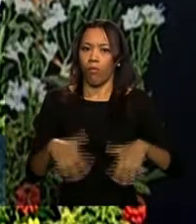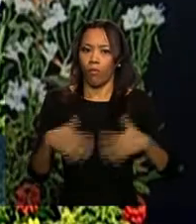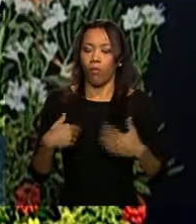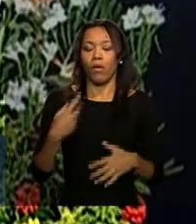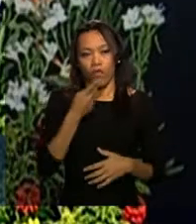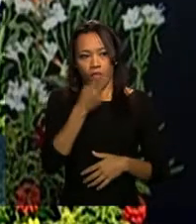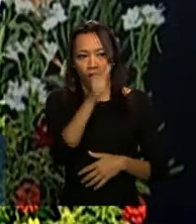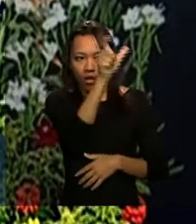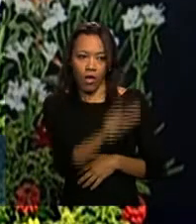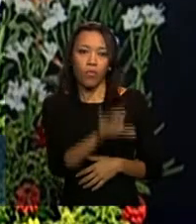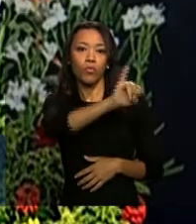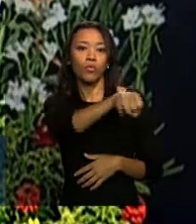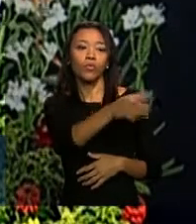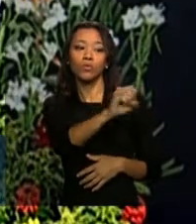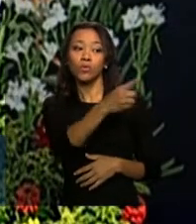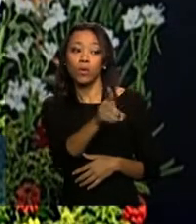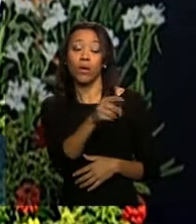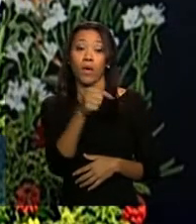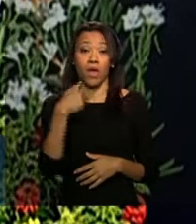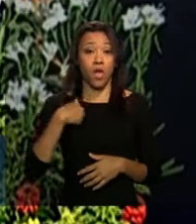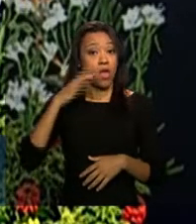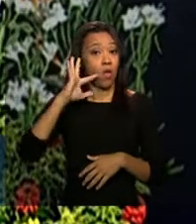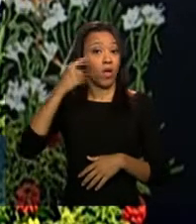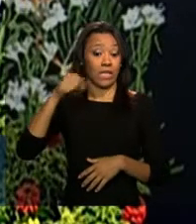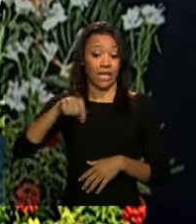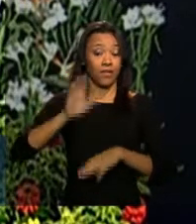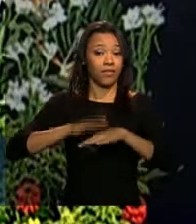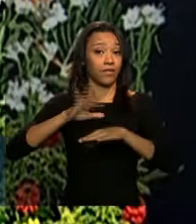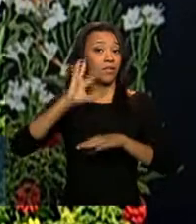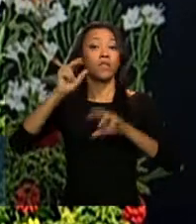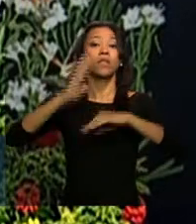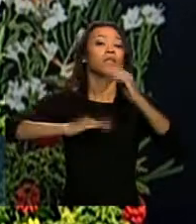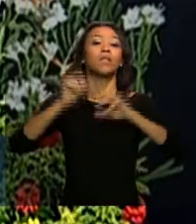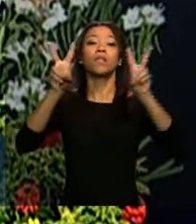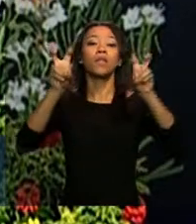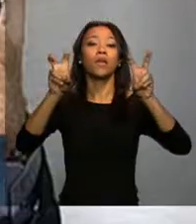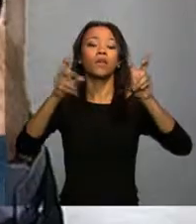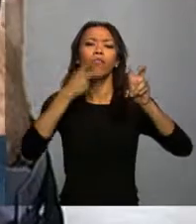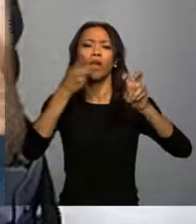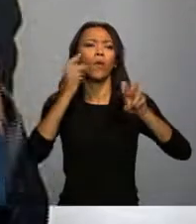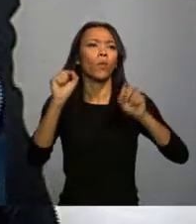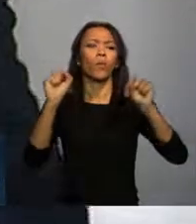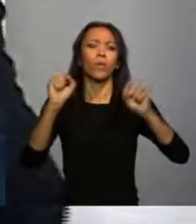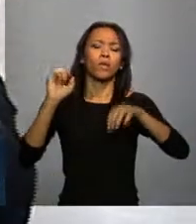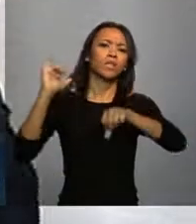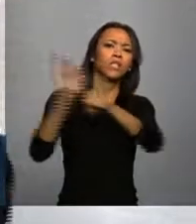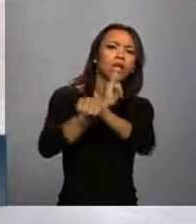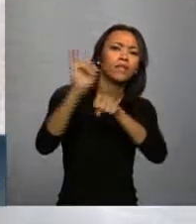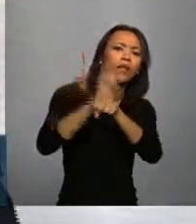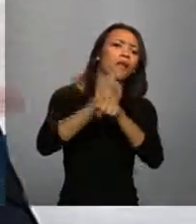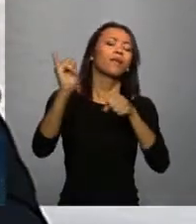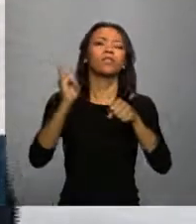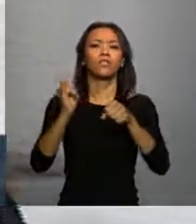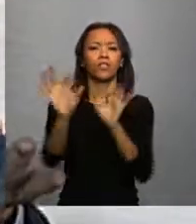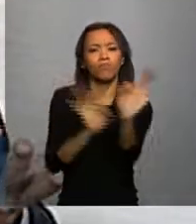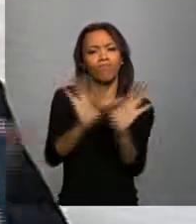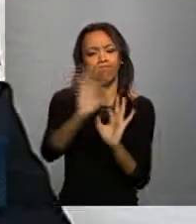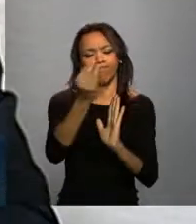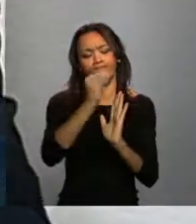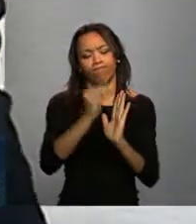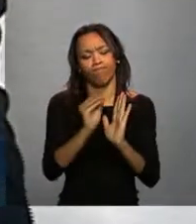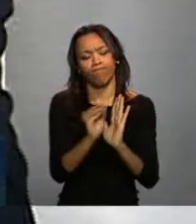decisivo que nesse encontro vocês discutissem estratégias de planejamento, de curto, médio e longo prazo,